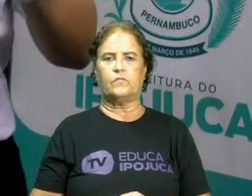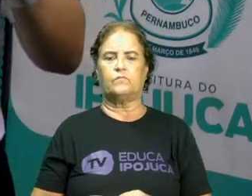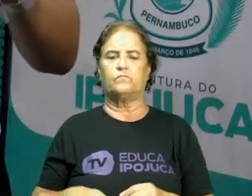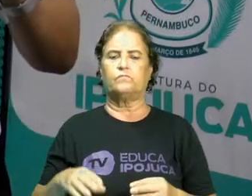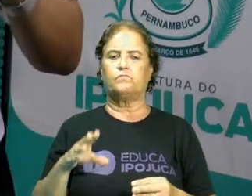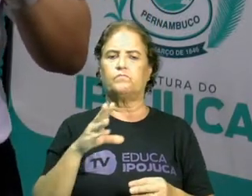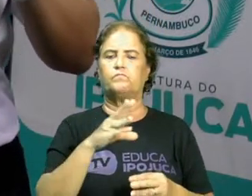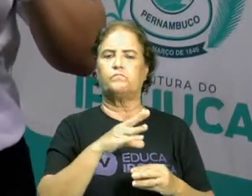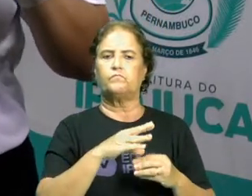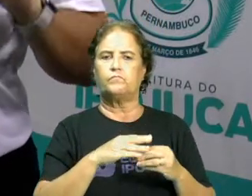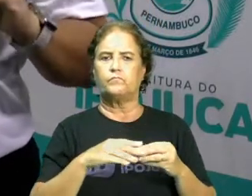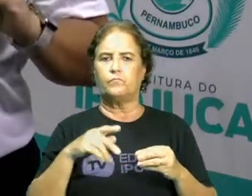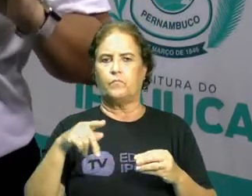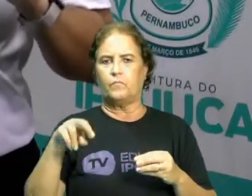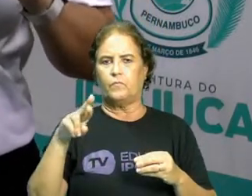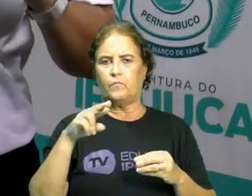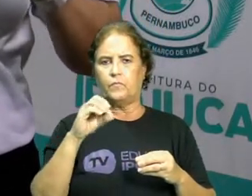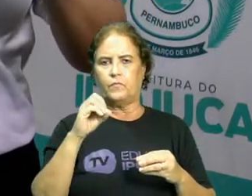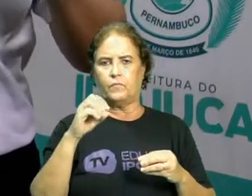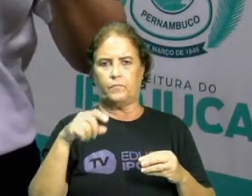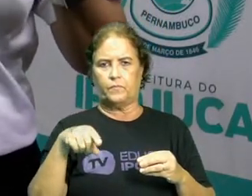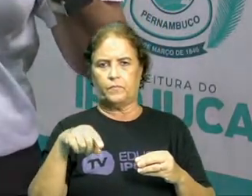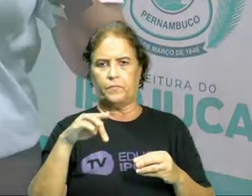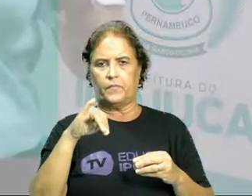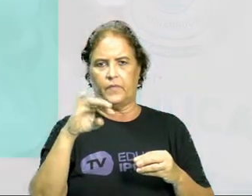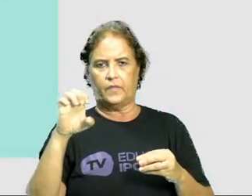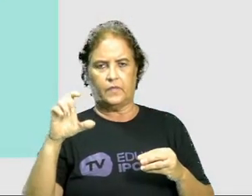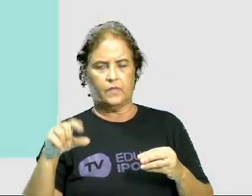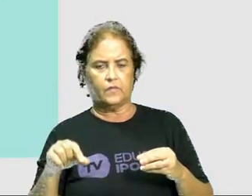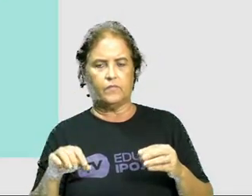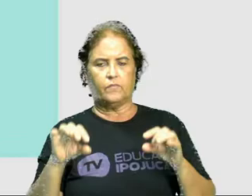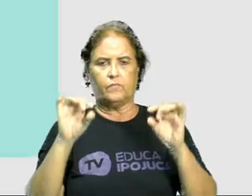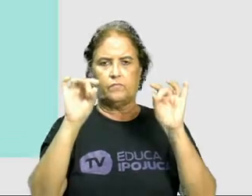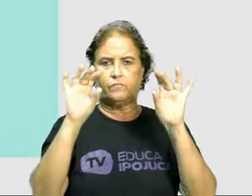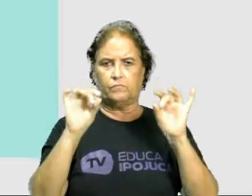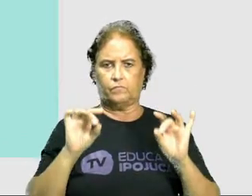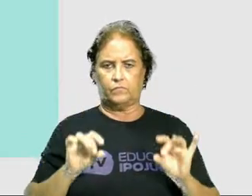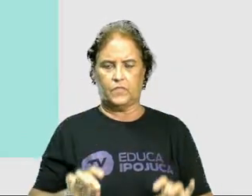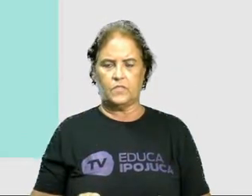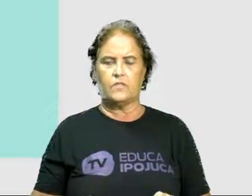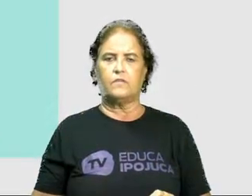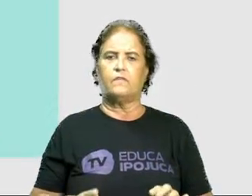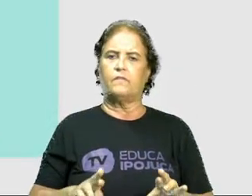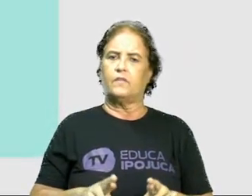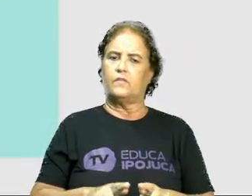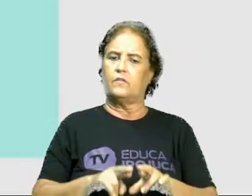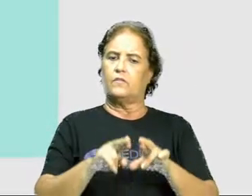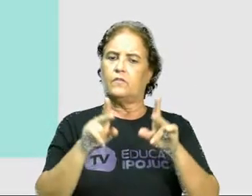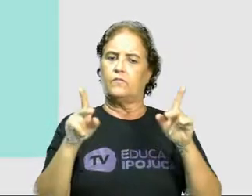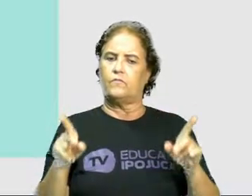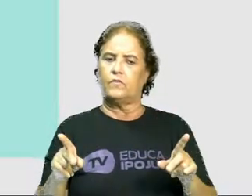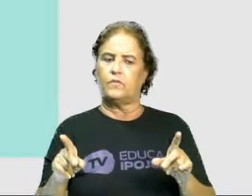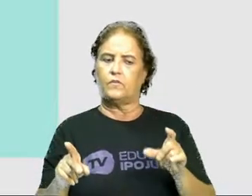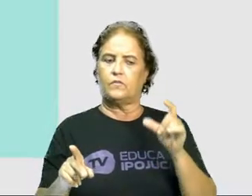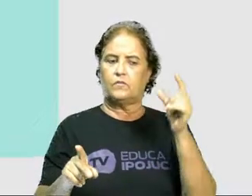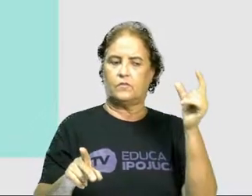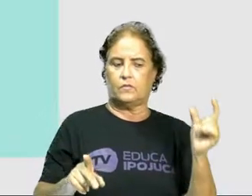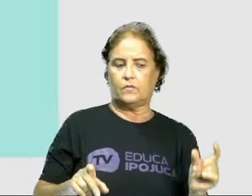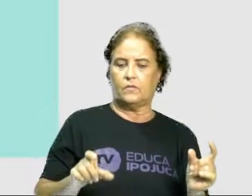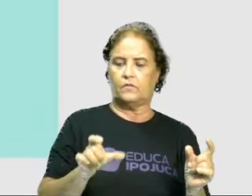Propriedade específica é aquela que vai diferenciar um tipo de matéria da outra.